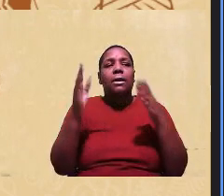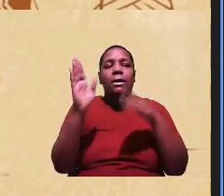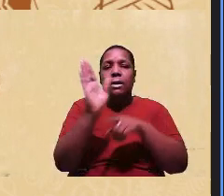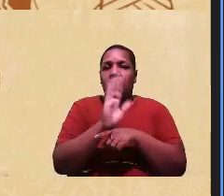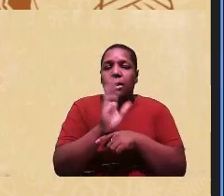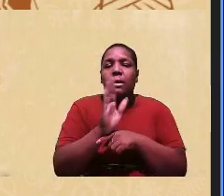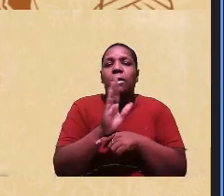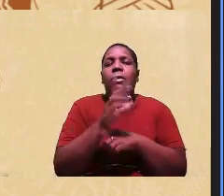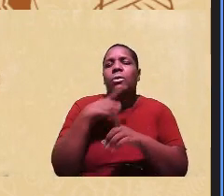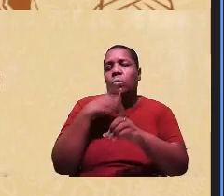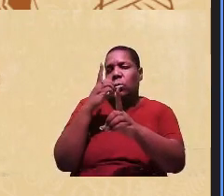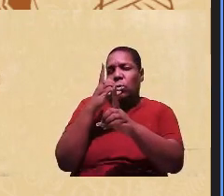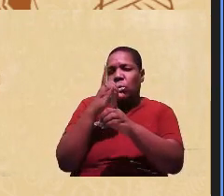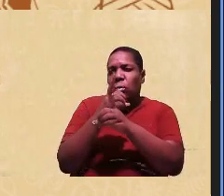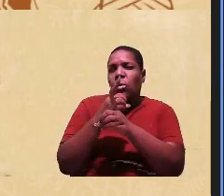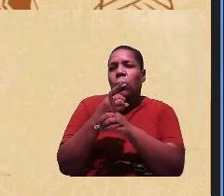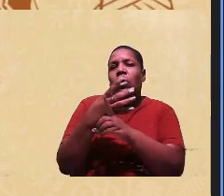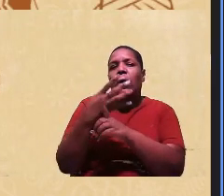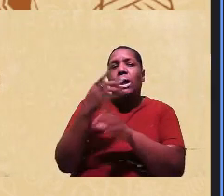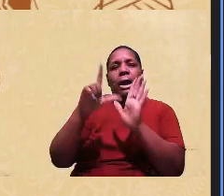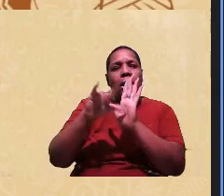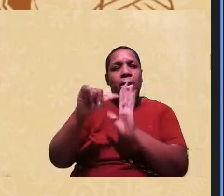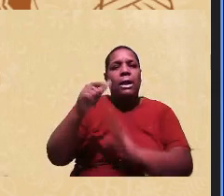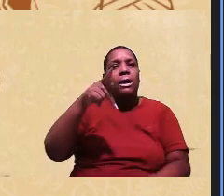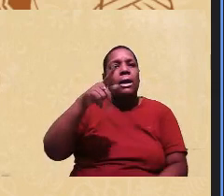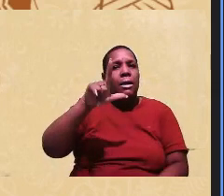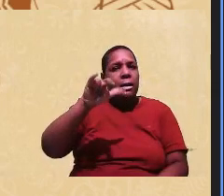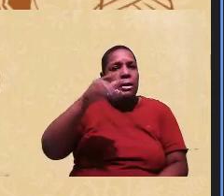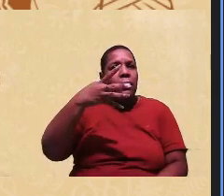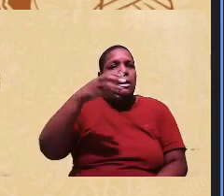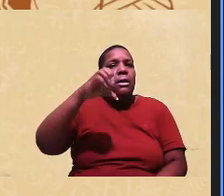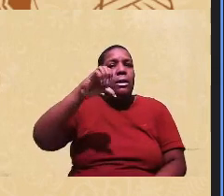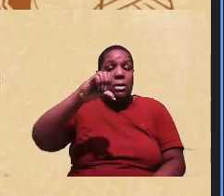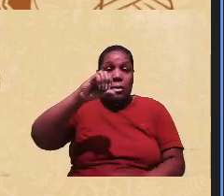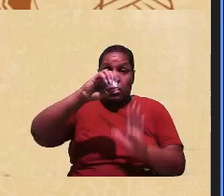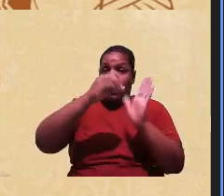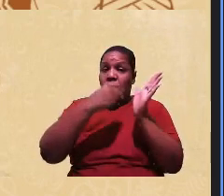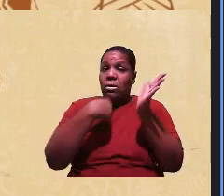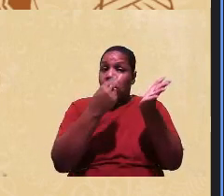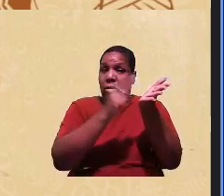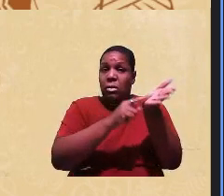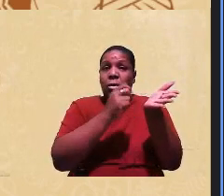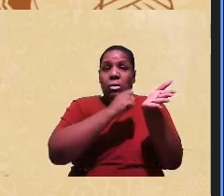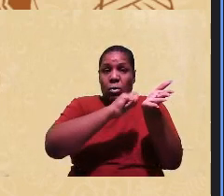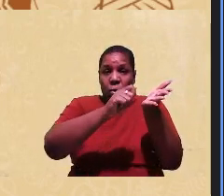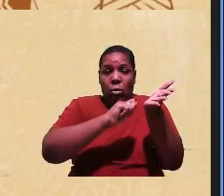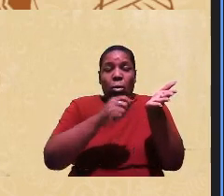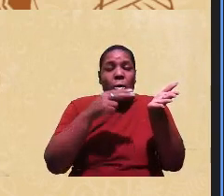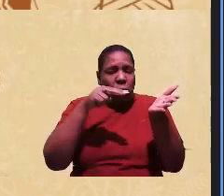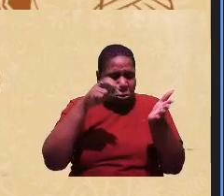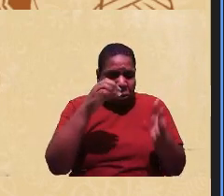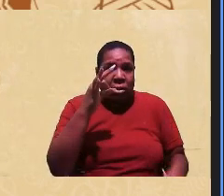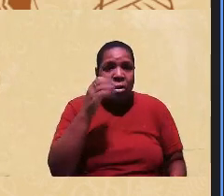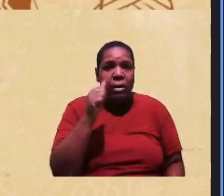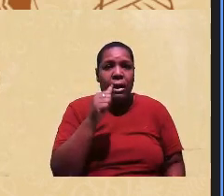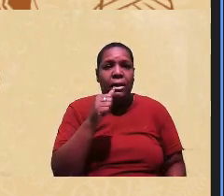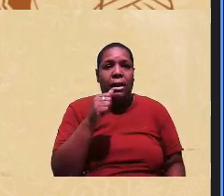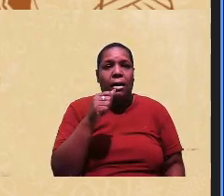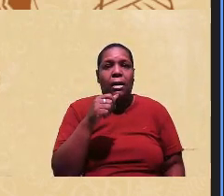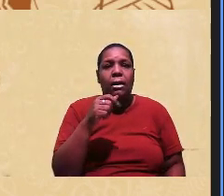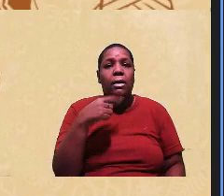490 fizemos nota né importante porque somos